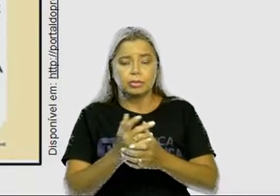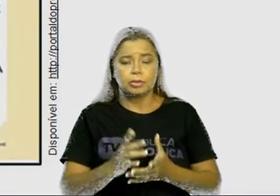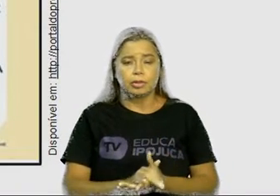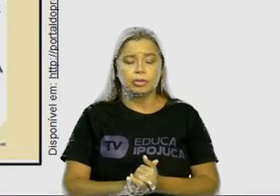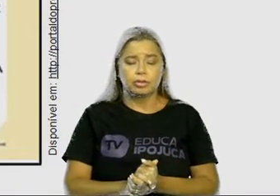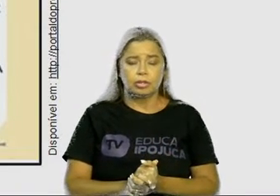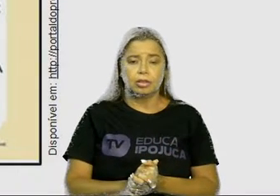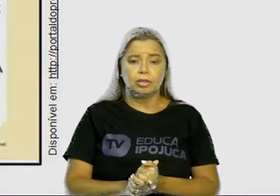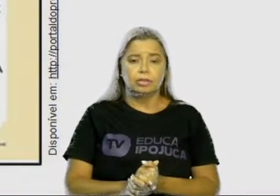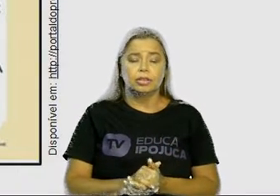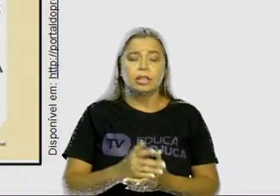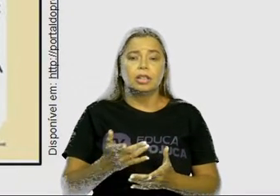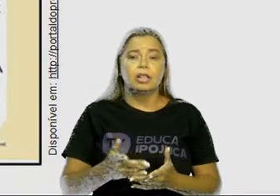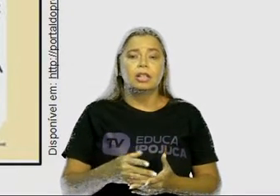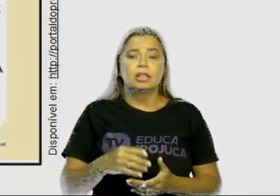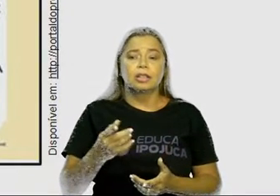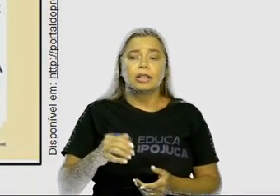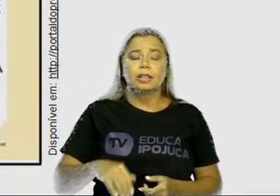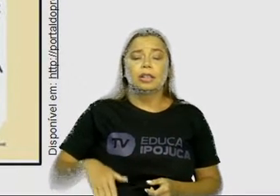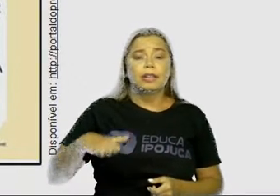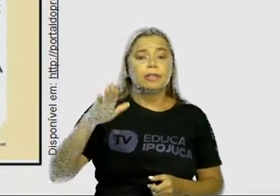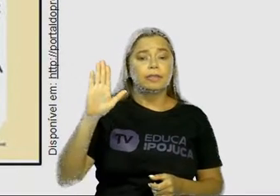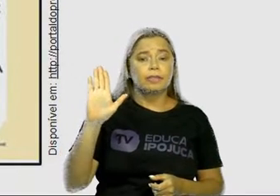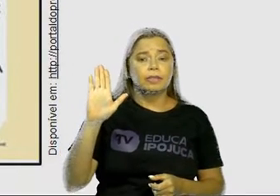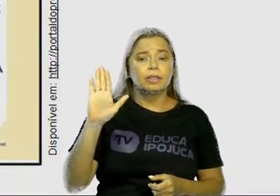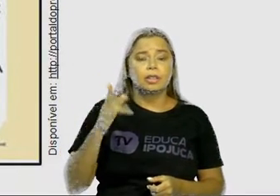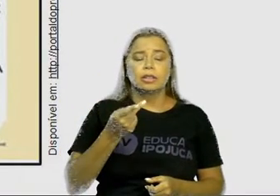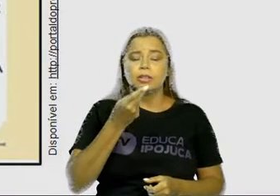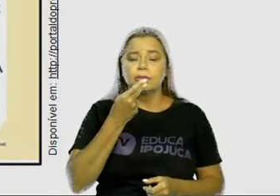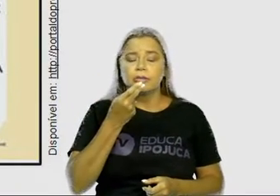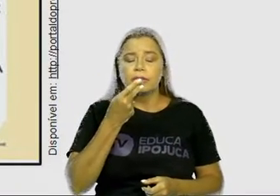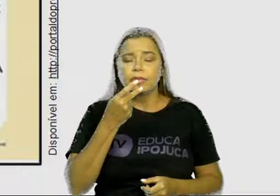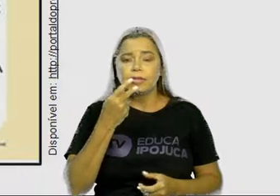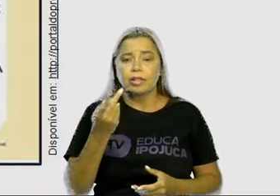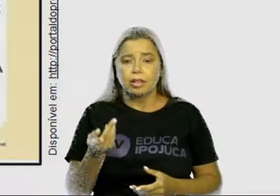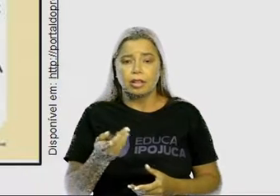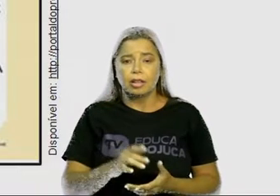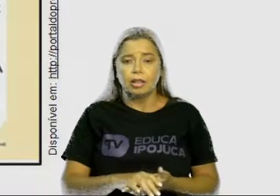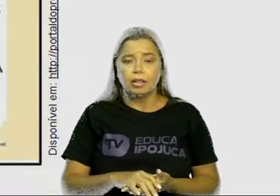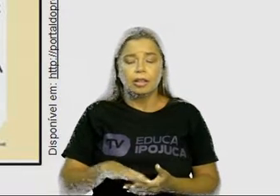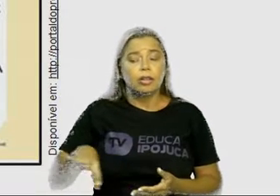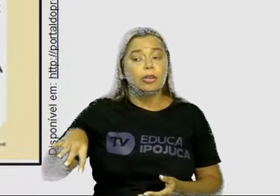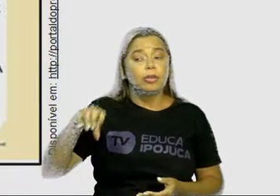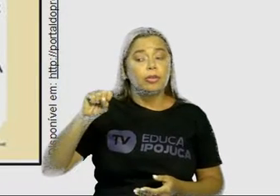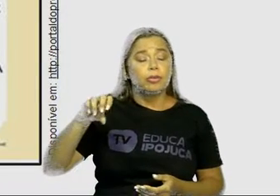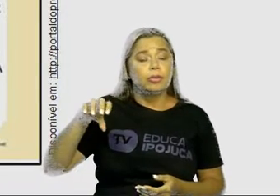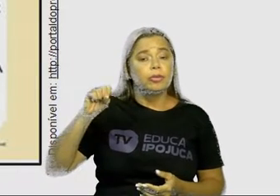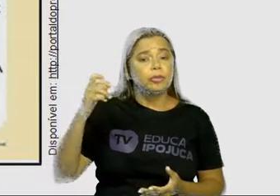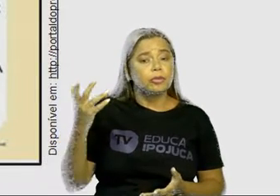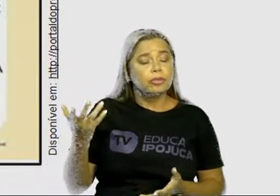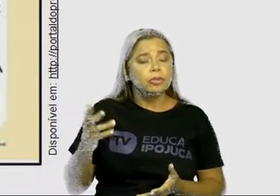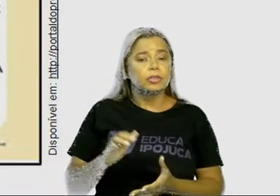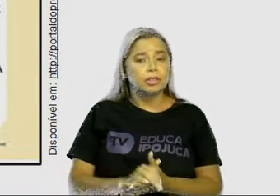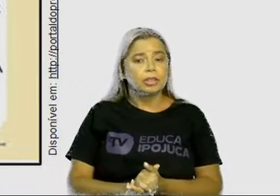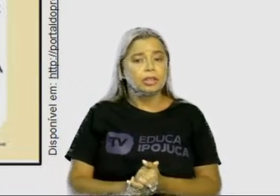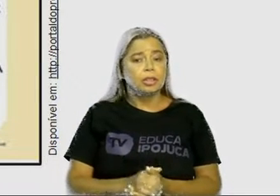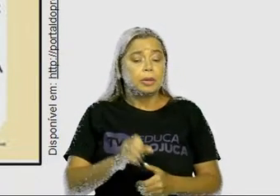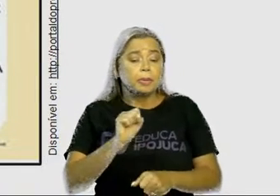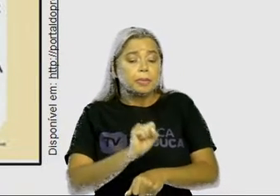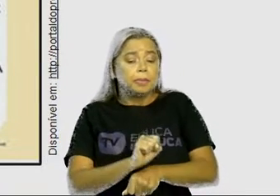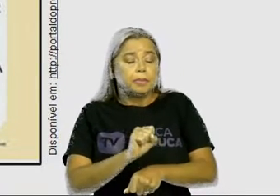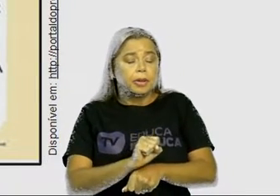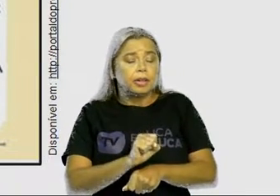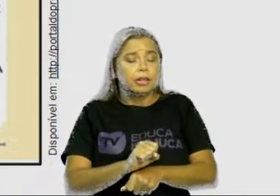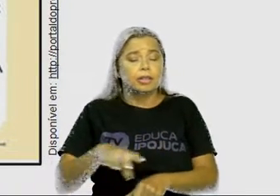falar, fale um de cada vez, ouçam uns aos outros, então é bom parar para